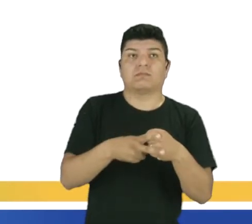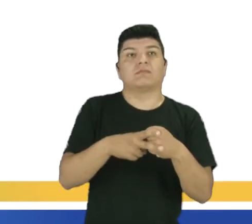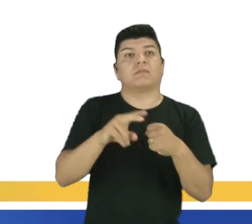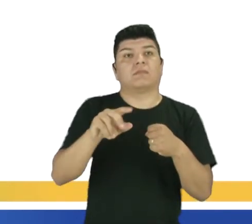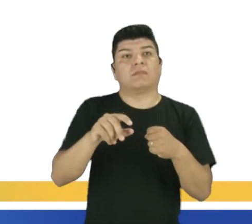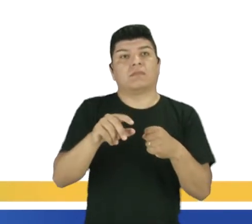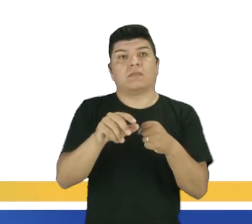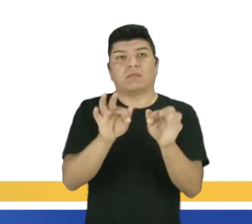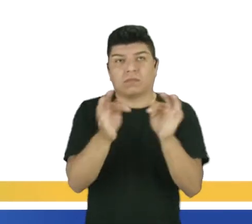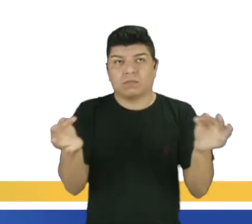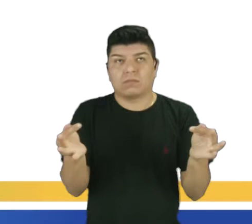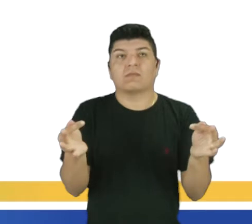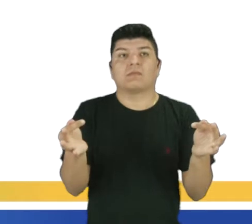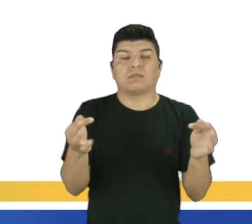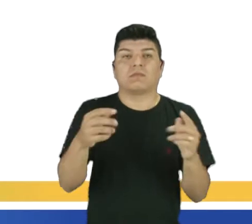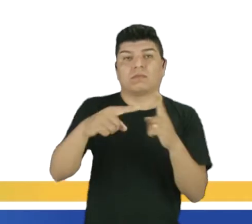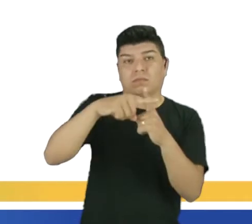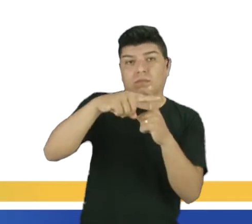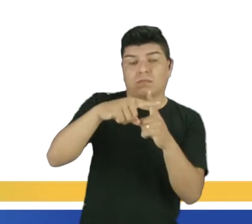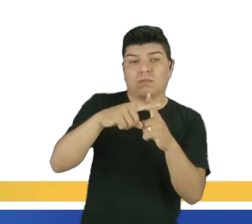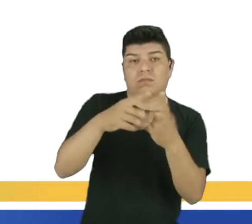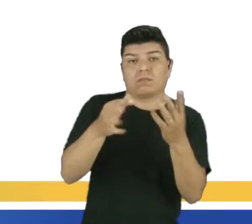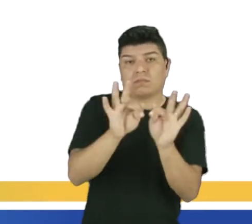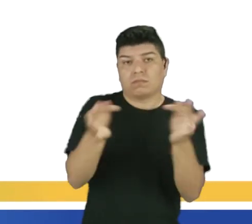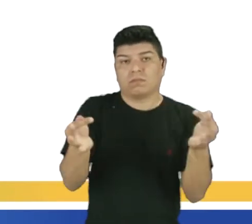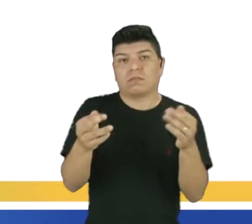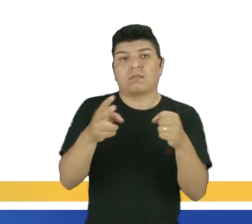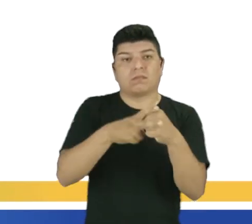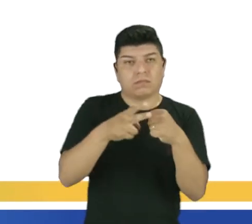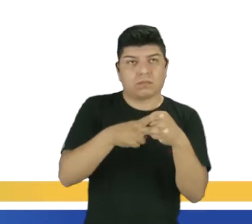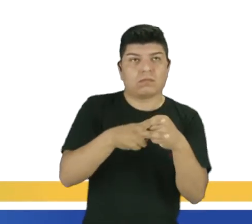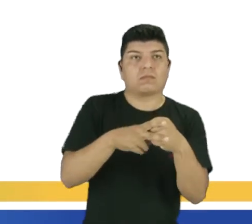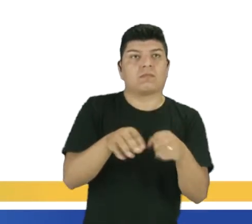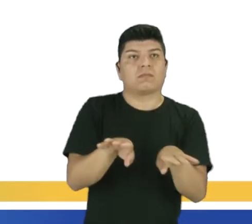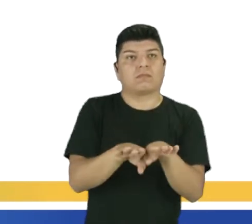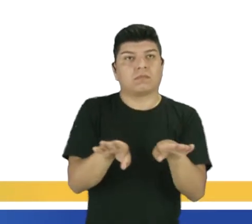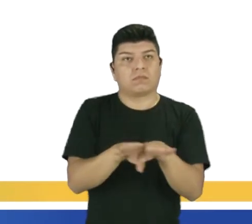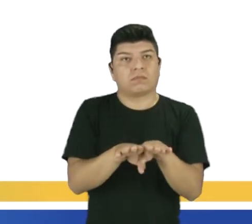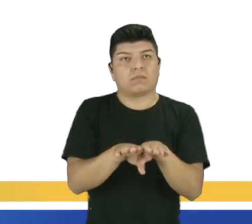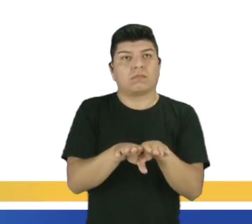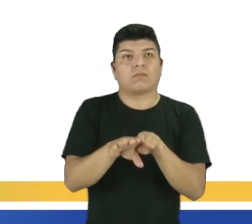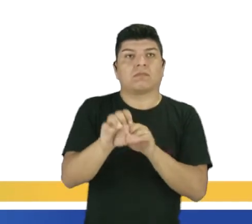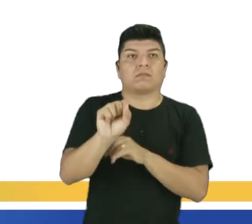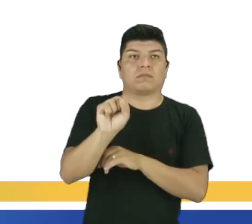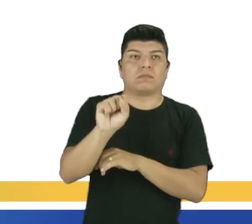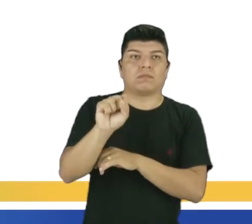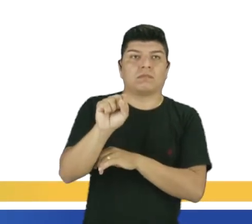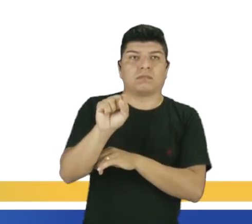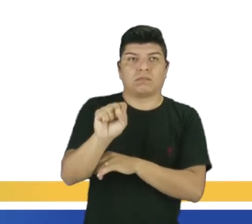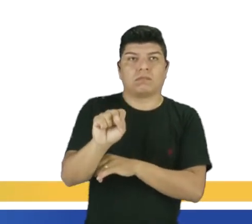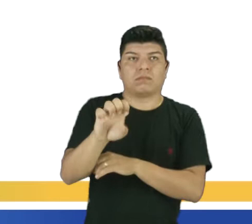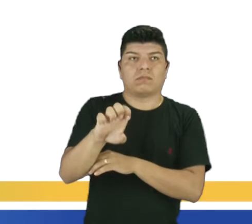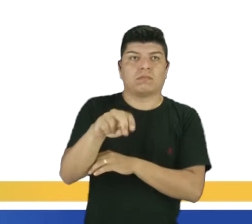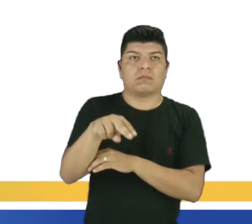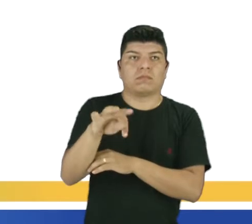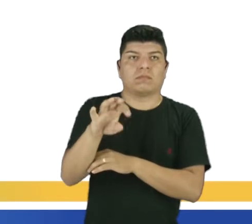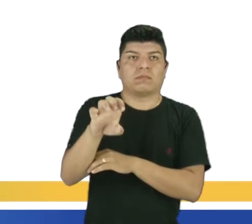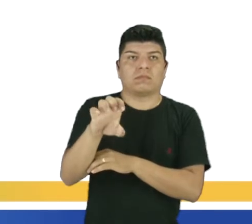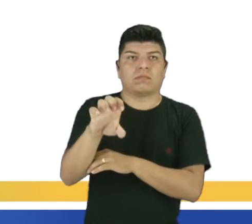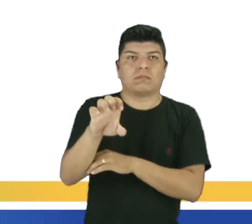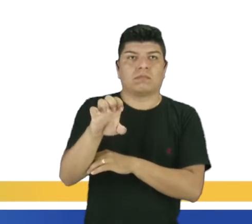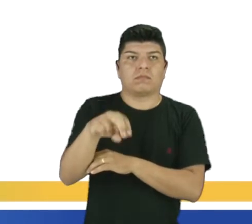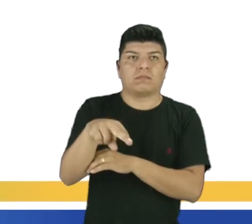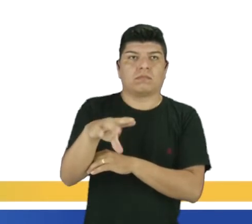verb phrase, ou uma frase, né, do verbo. Uma frase verbal com uma frase verbal, uma